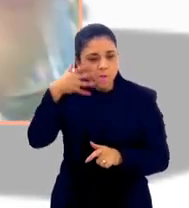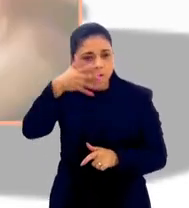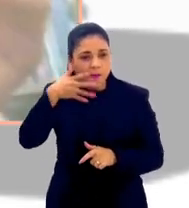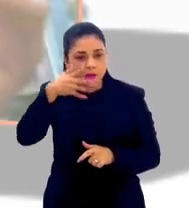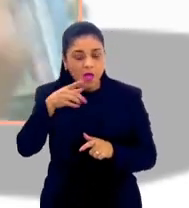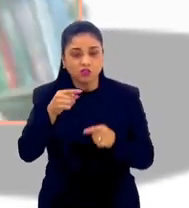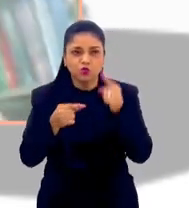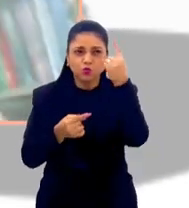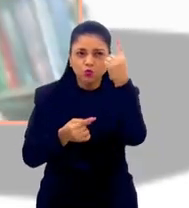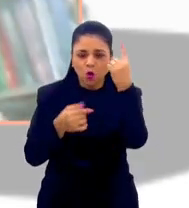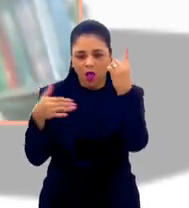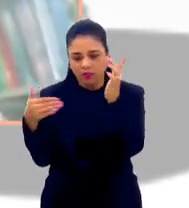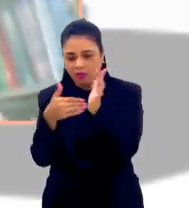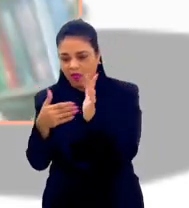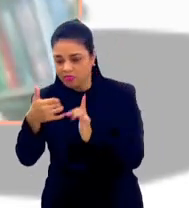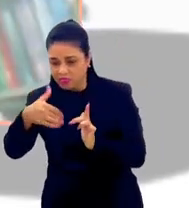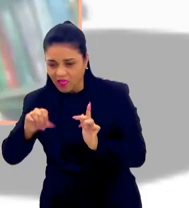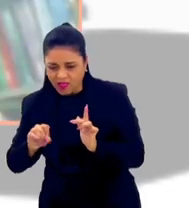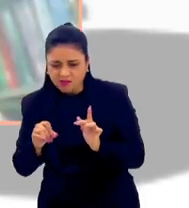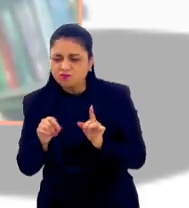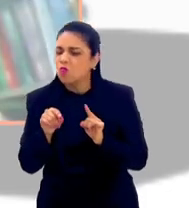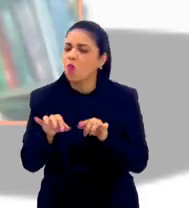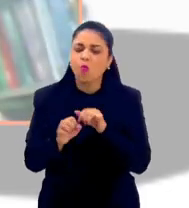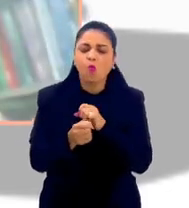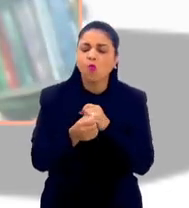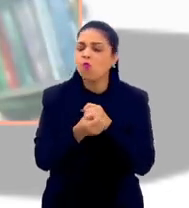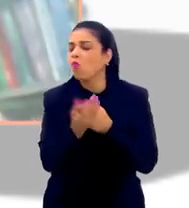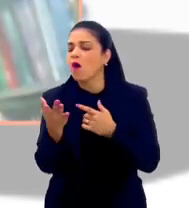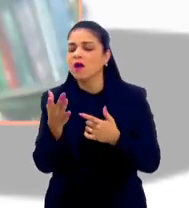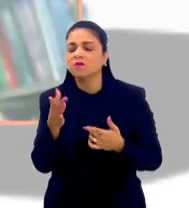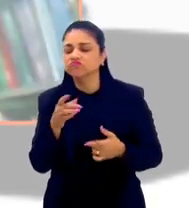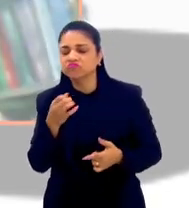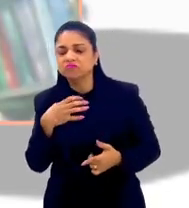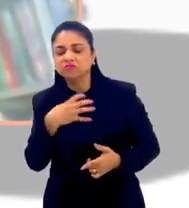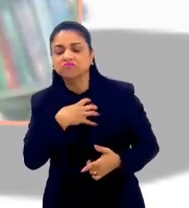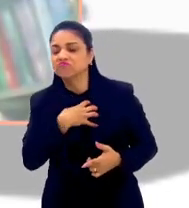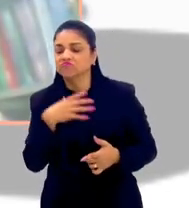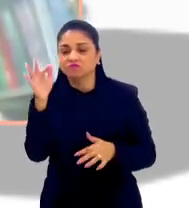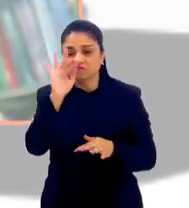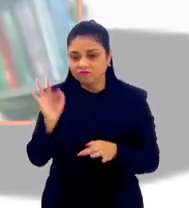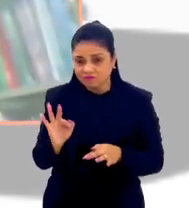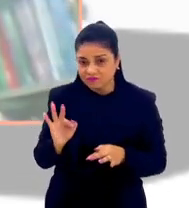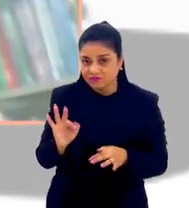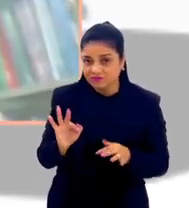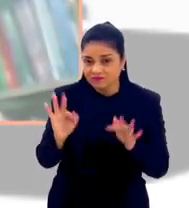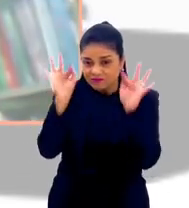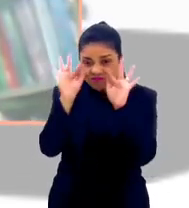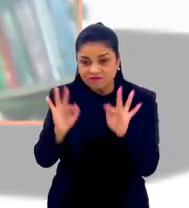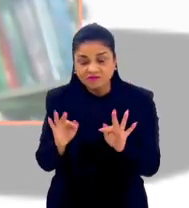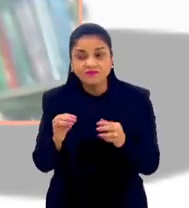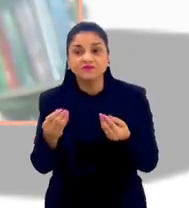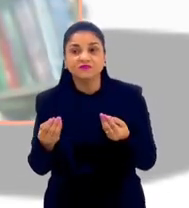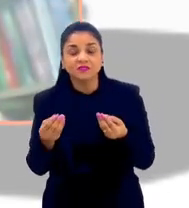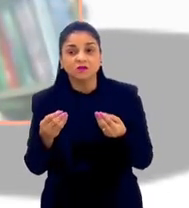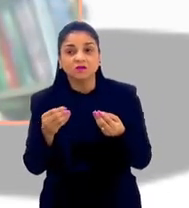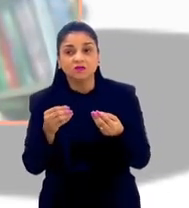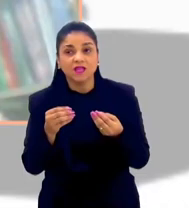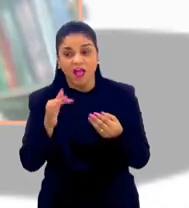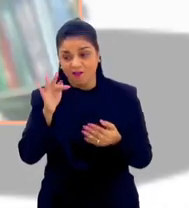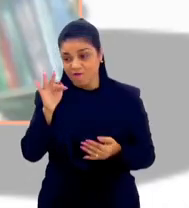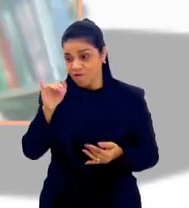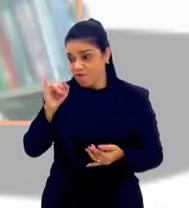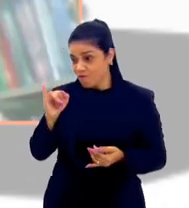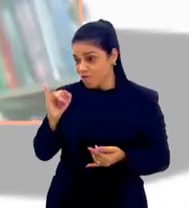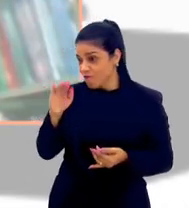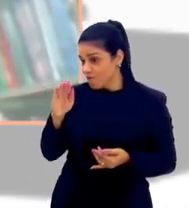escala de 0 a 10, quanto que você se sente feliz hoje? Isso vai variar. Mas quando você pega as dimensões do FIB, que é o